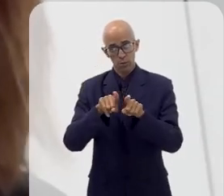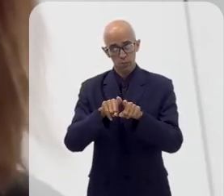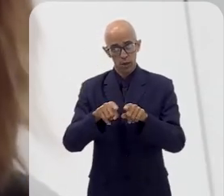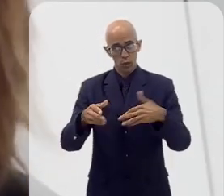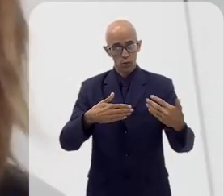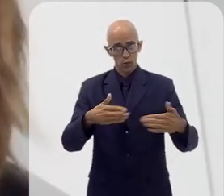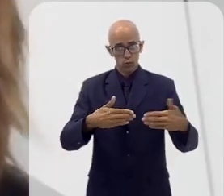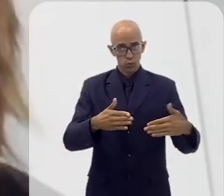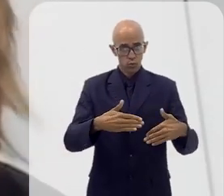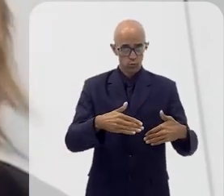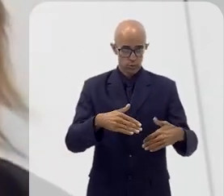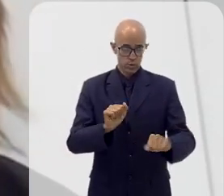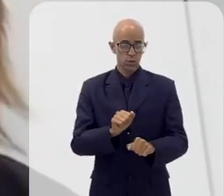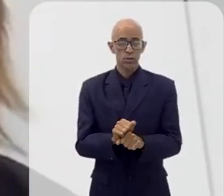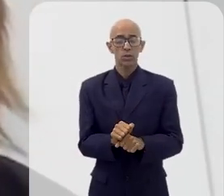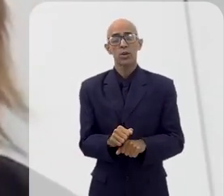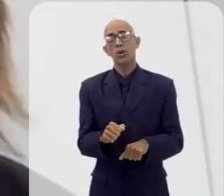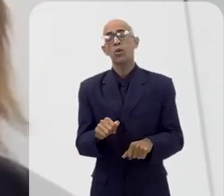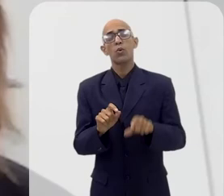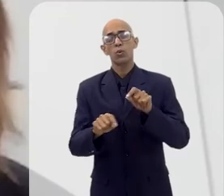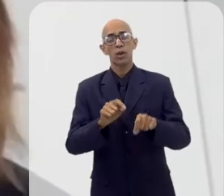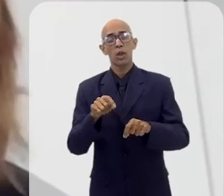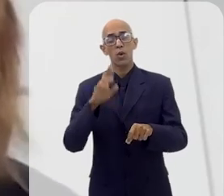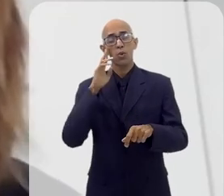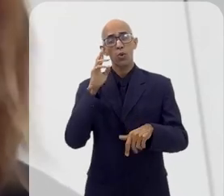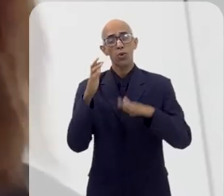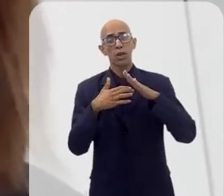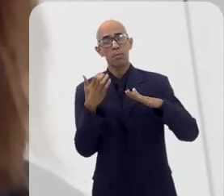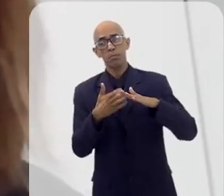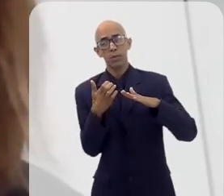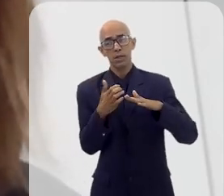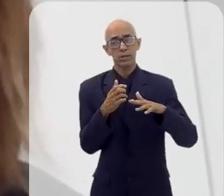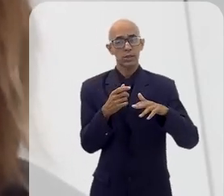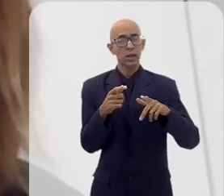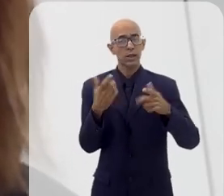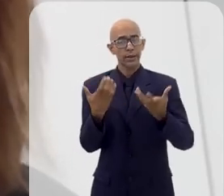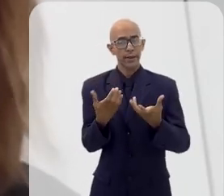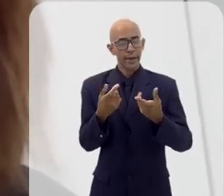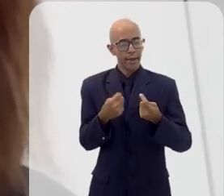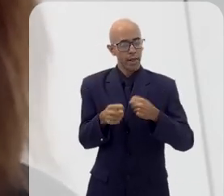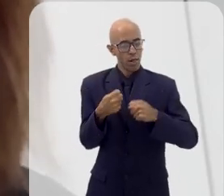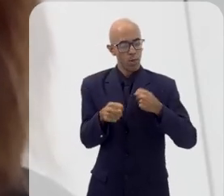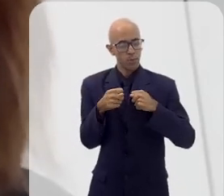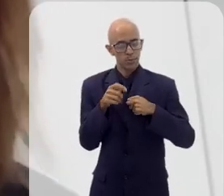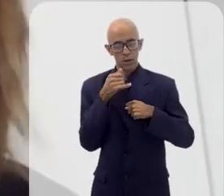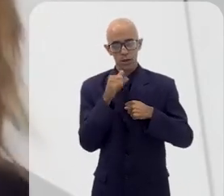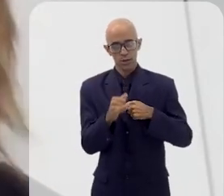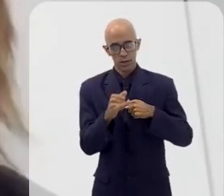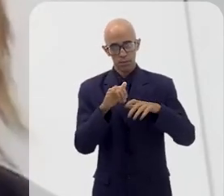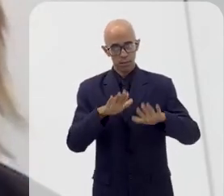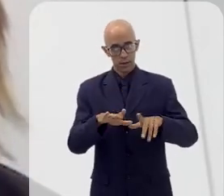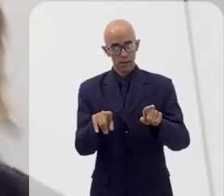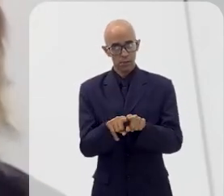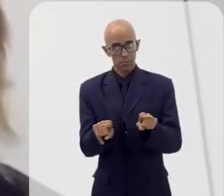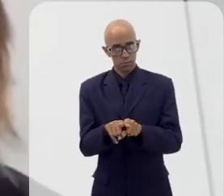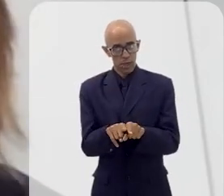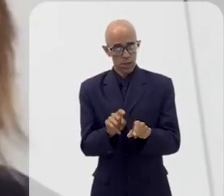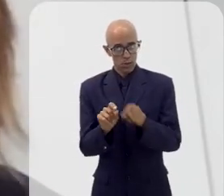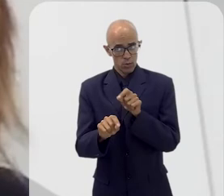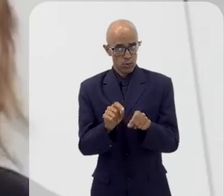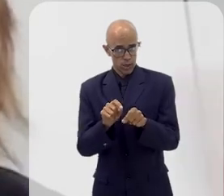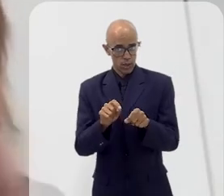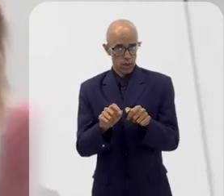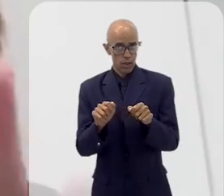associadas, o empresário busca reduzir esse custo de energia, mas ele também